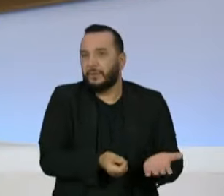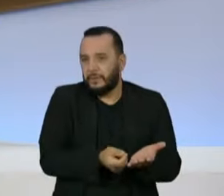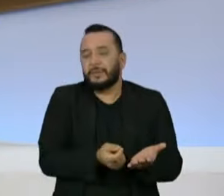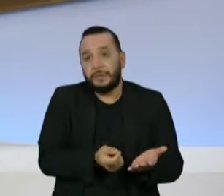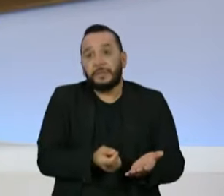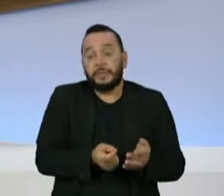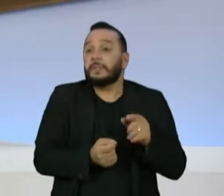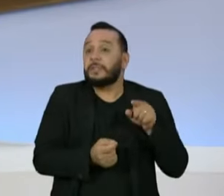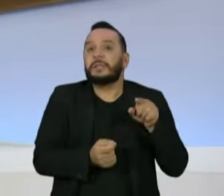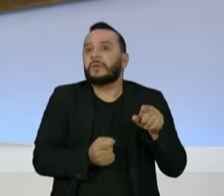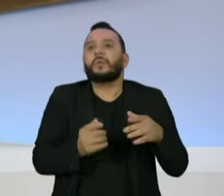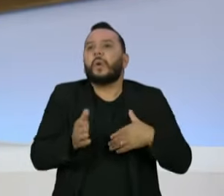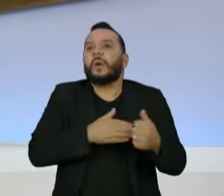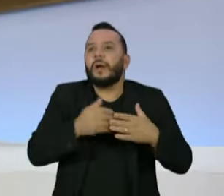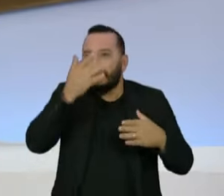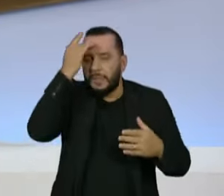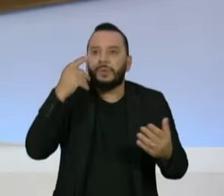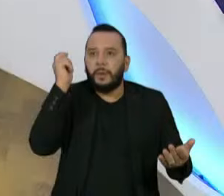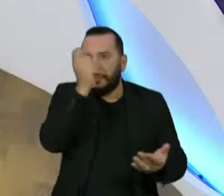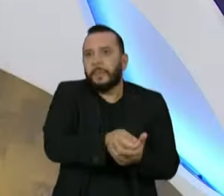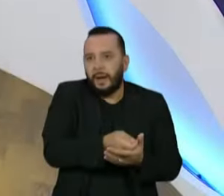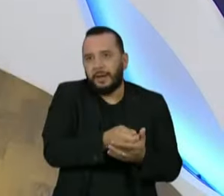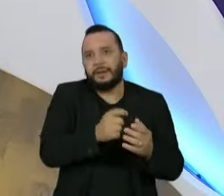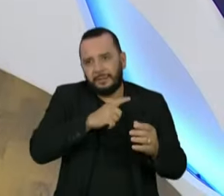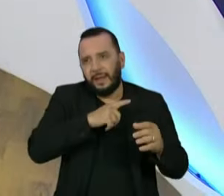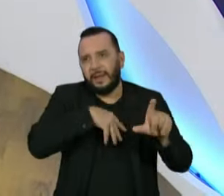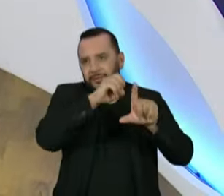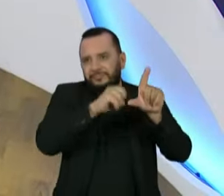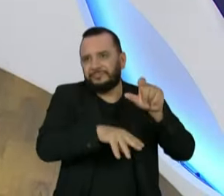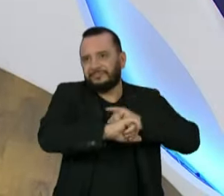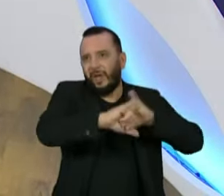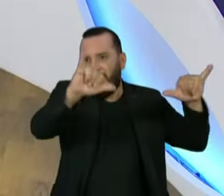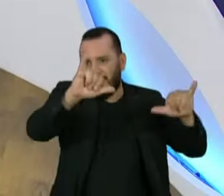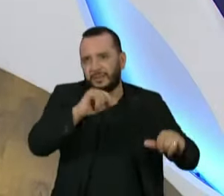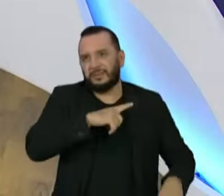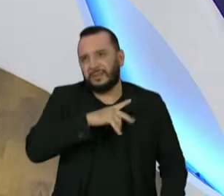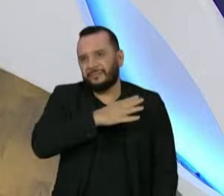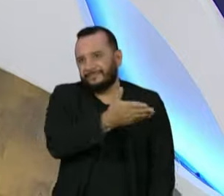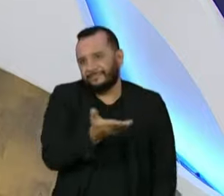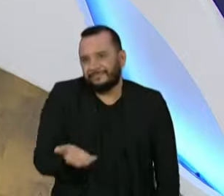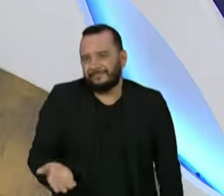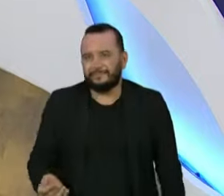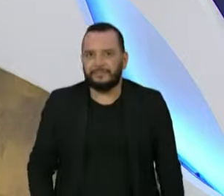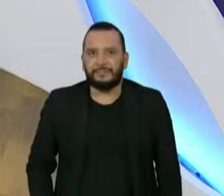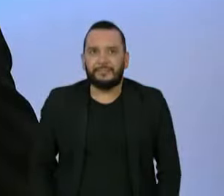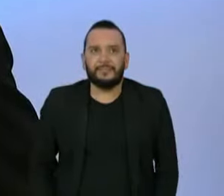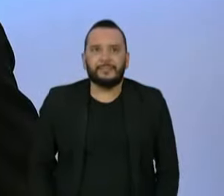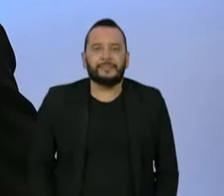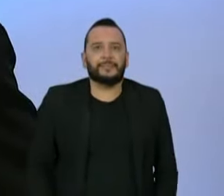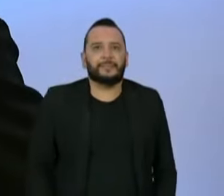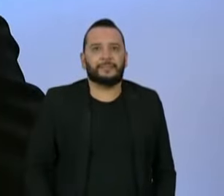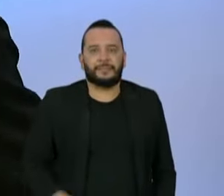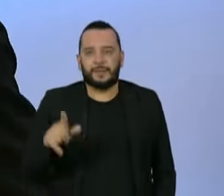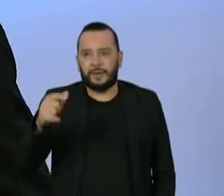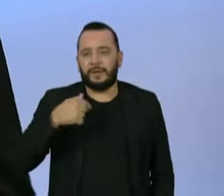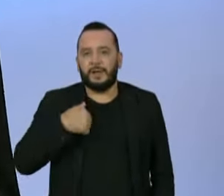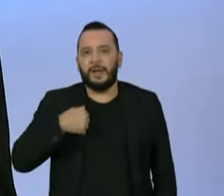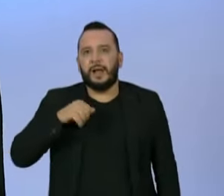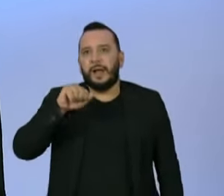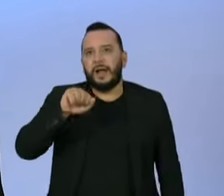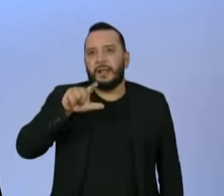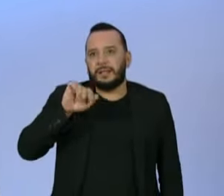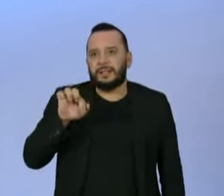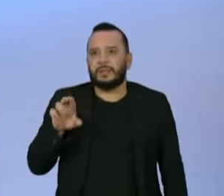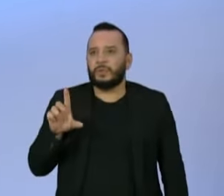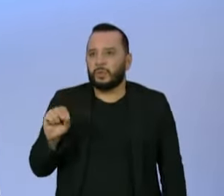Ela serve a qualquer um que tenha dinheiro para financiar. Wesley, por favor. Bem, eu vou aproveitar a deixa do senador Alessandro que falou